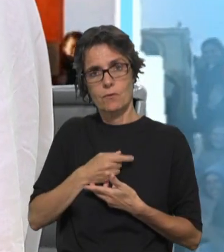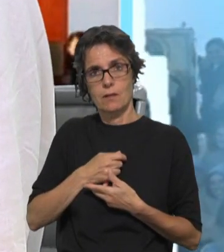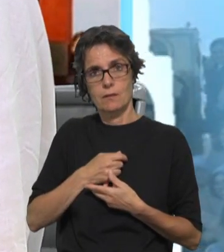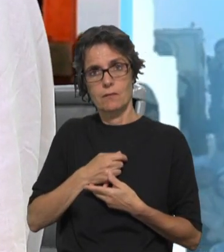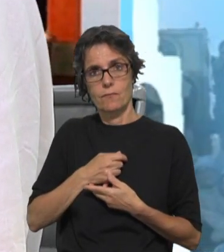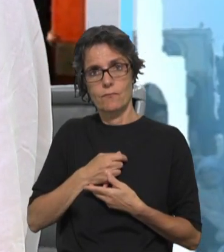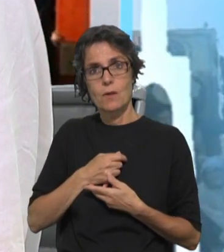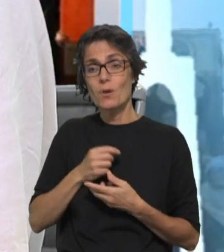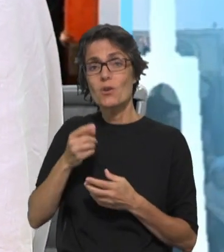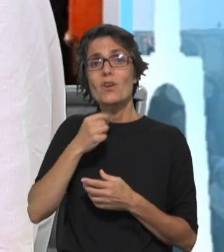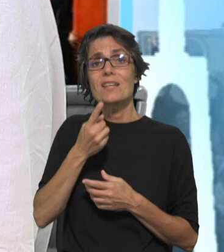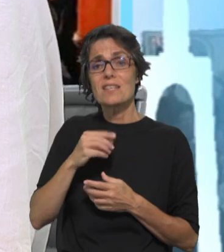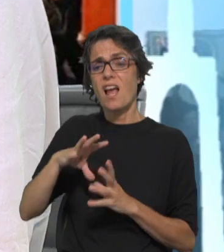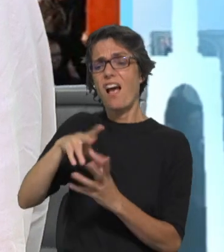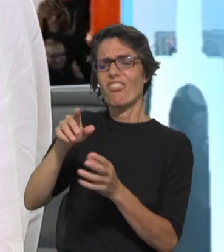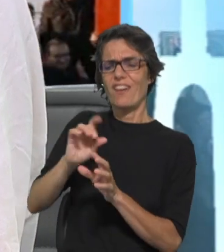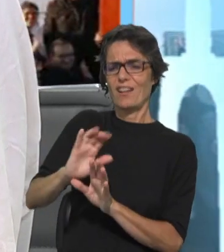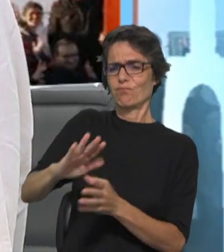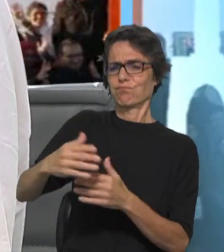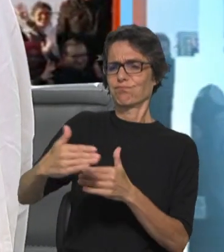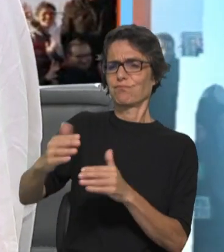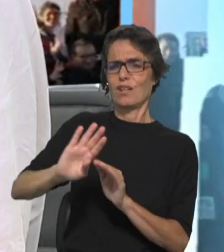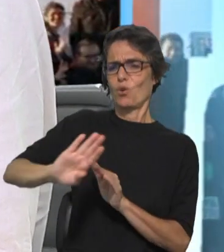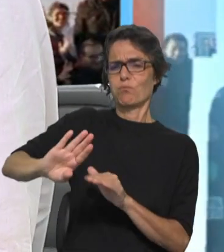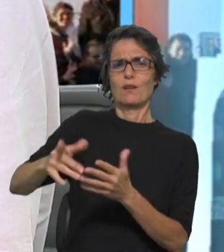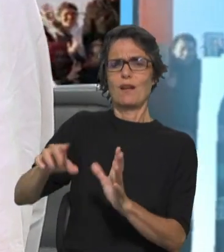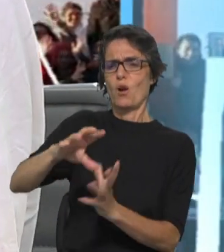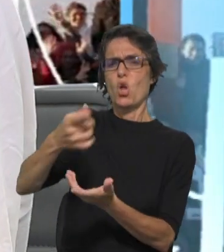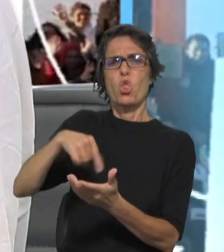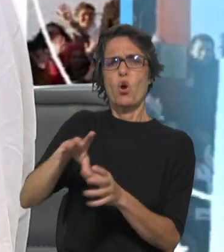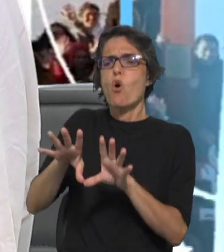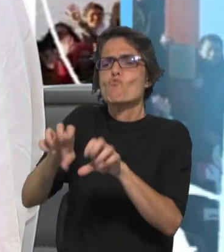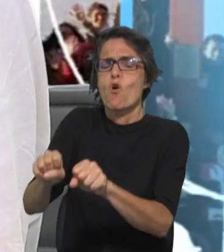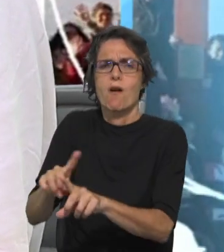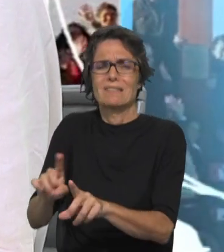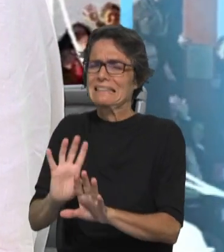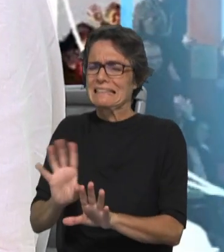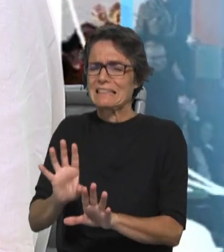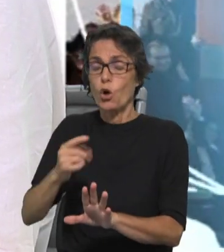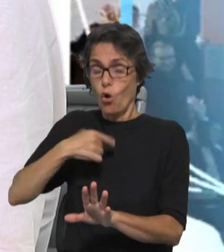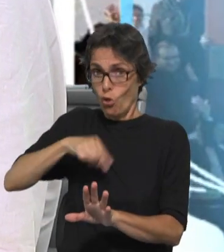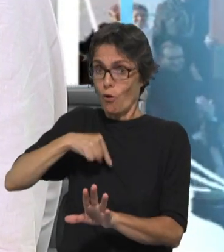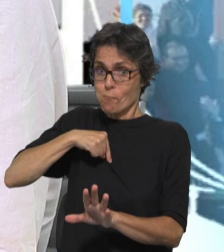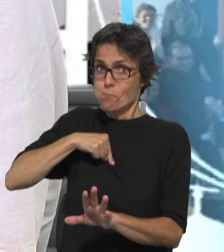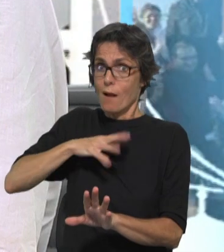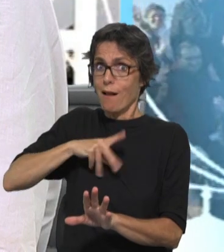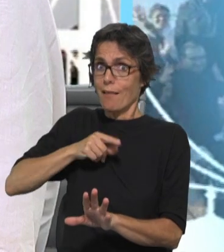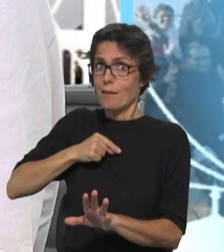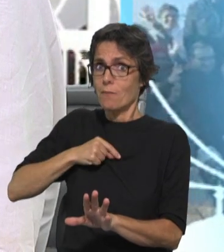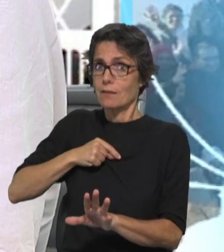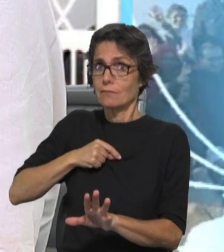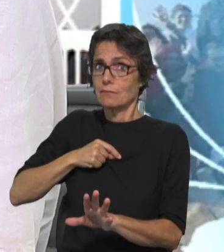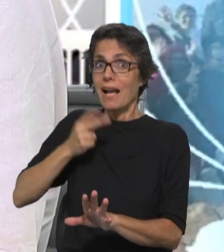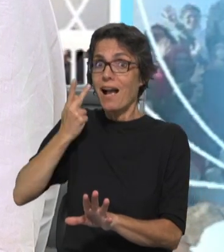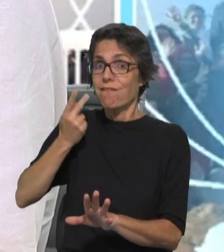E, portanto, a Terra não é simplesmente um espaço que a gente habita e que pode usar o nosso belo prazer. Em certo sentido, a nossa